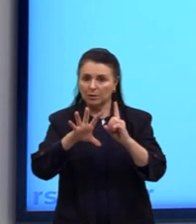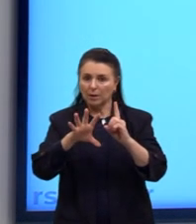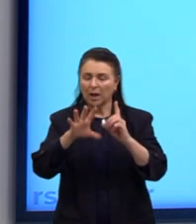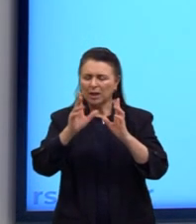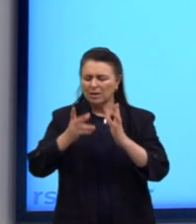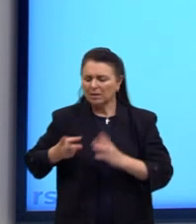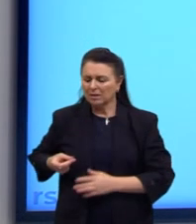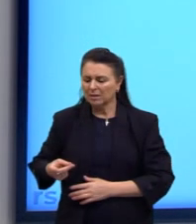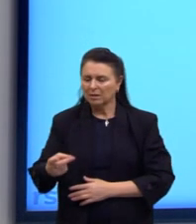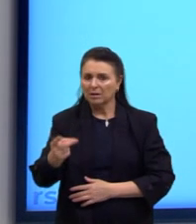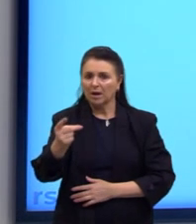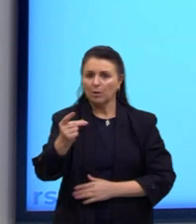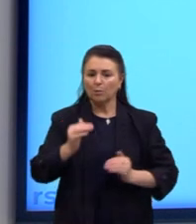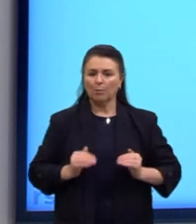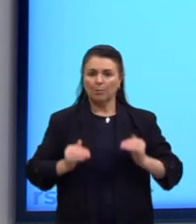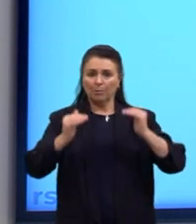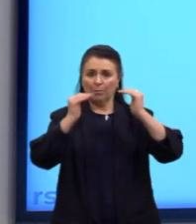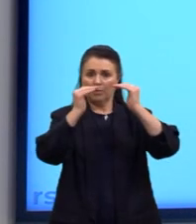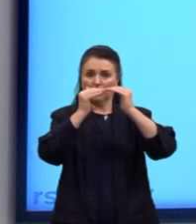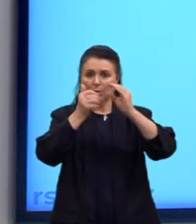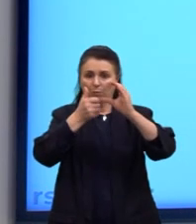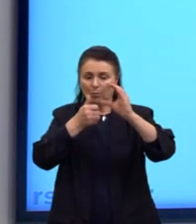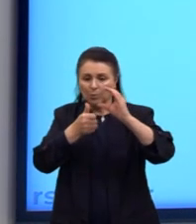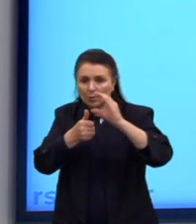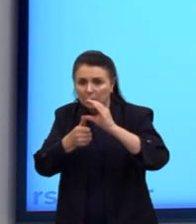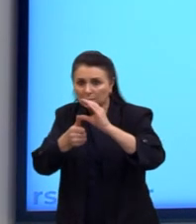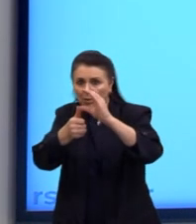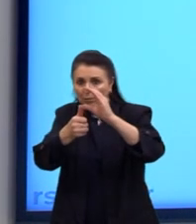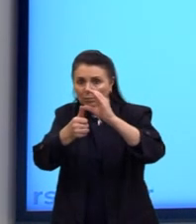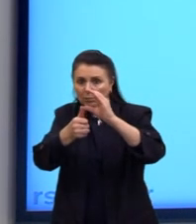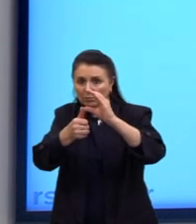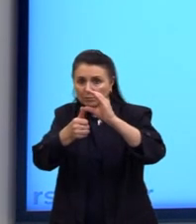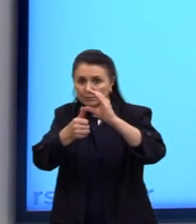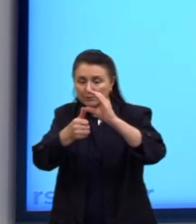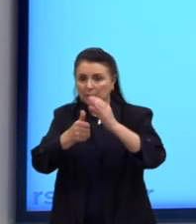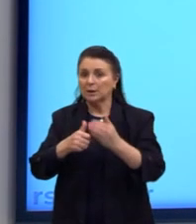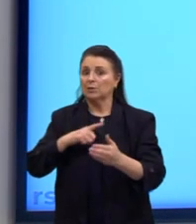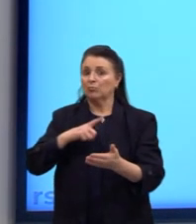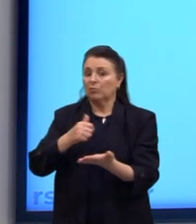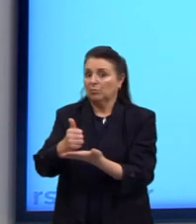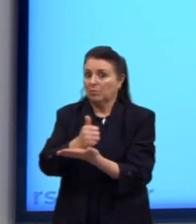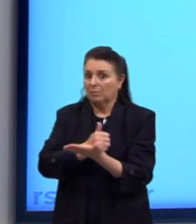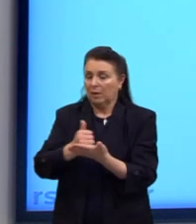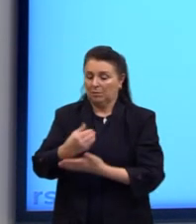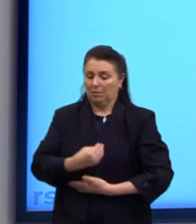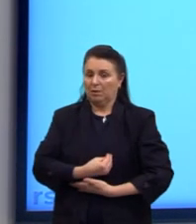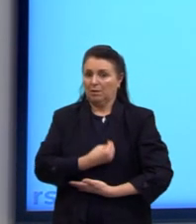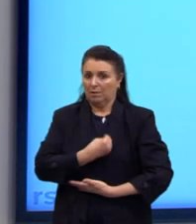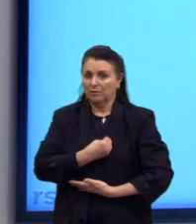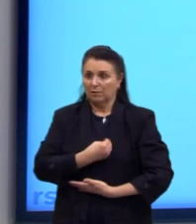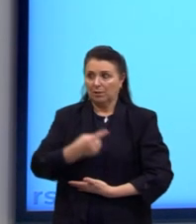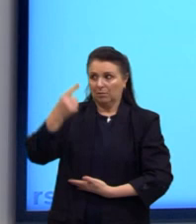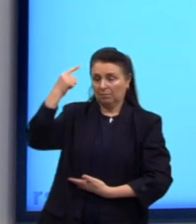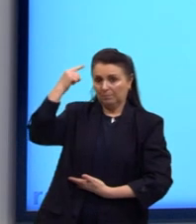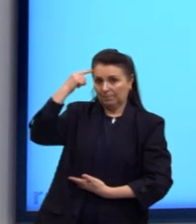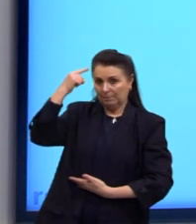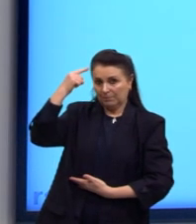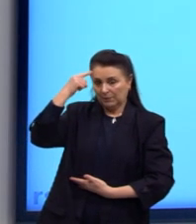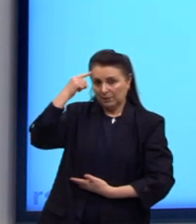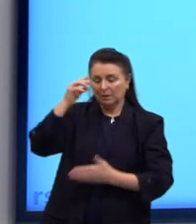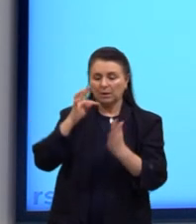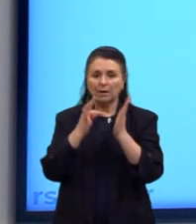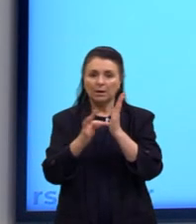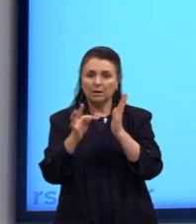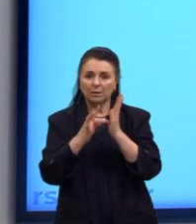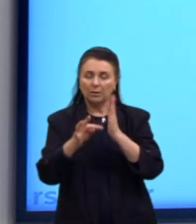padrões cristãos ou platônicos imutáveis. Com base nos quais, tanto a vida como o pensamento, tanto a teoria